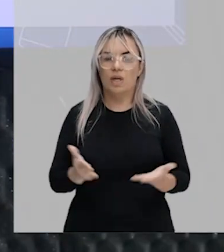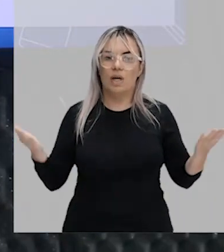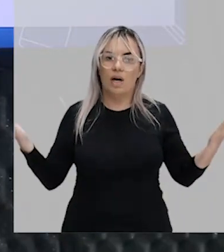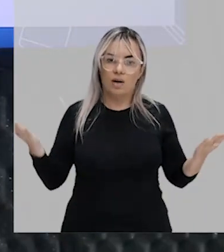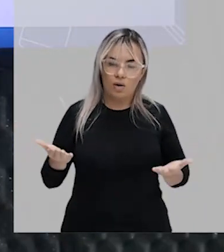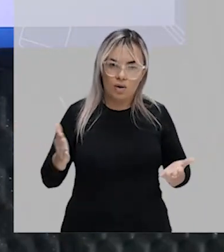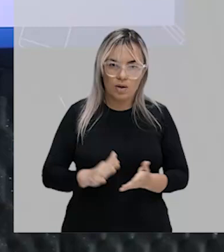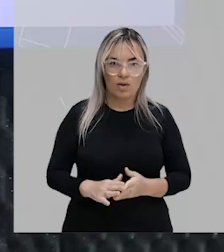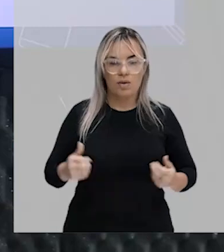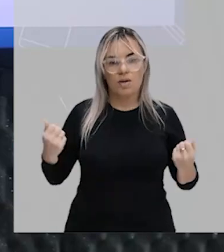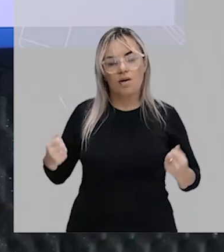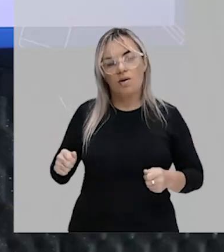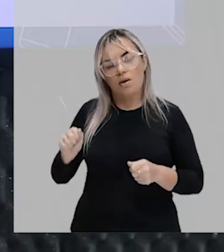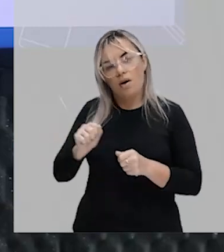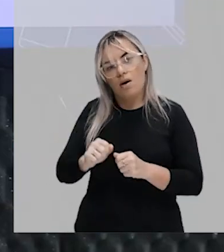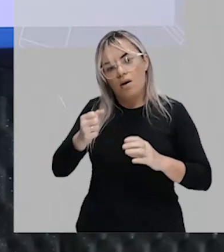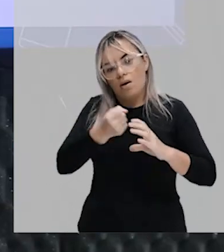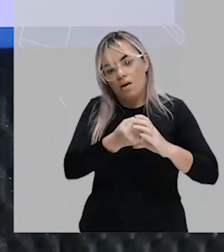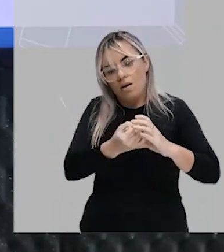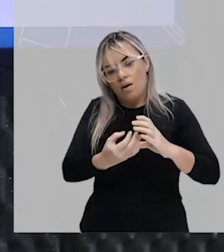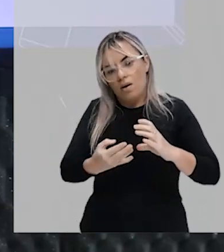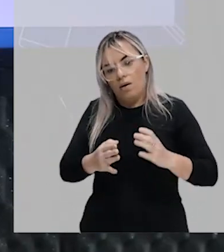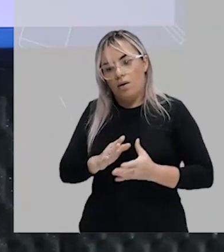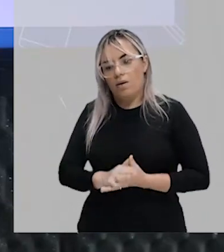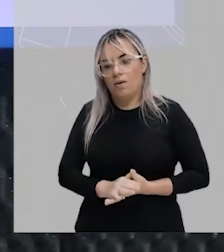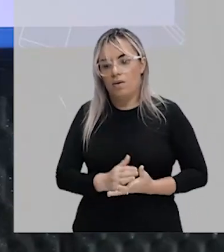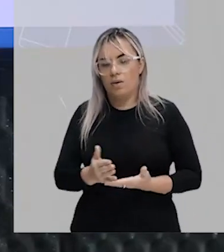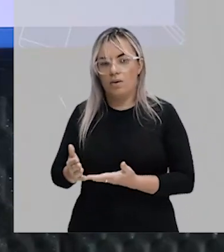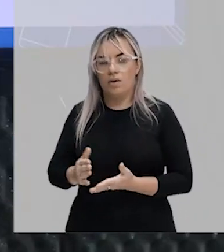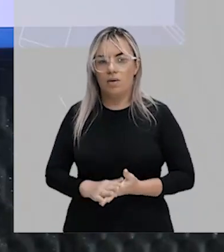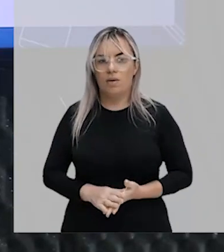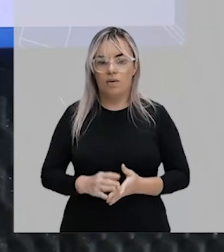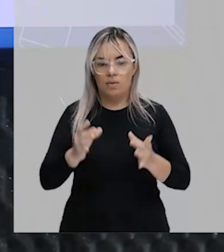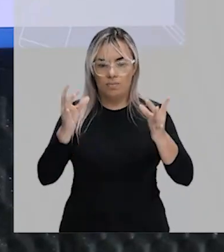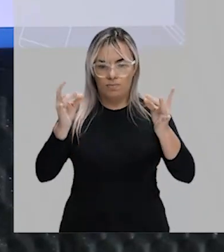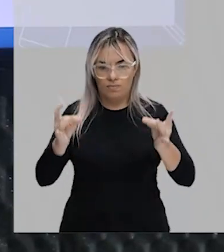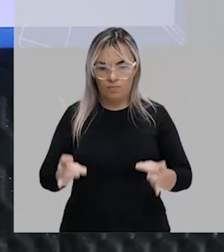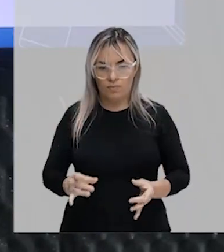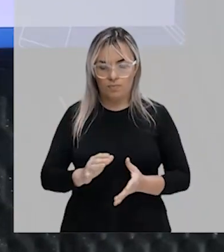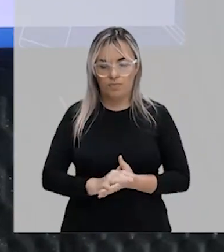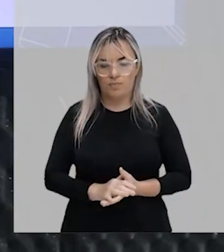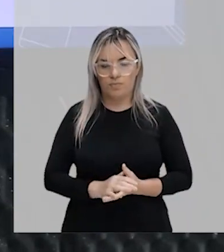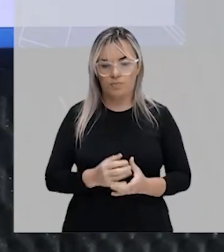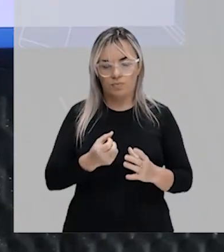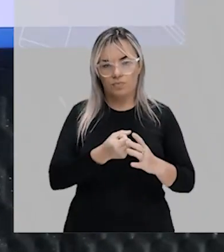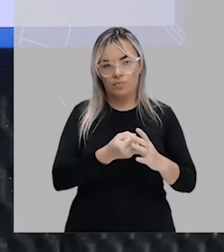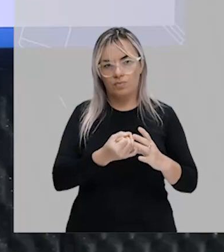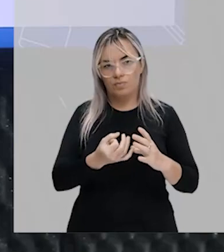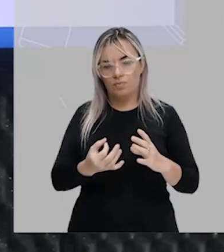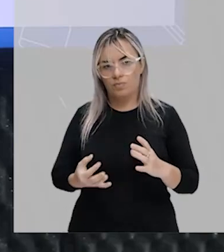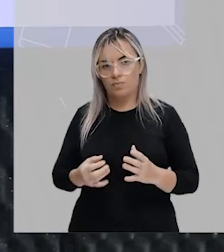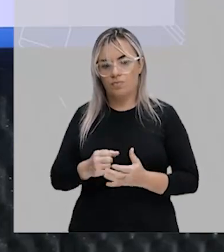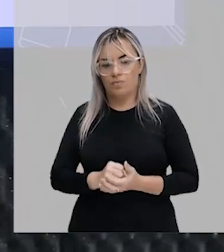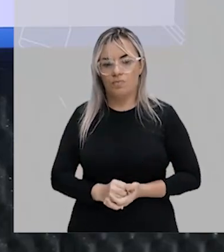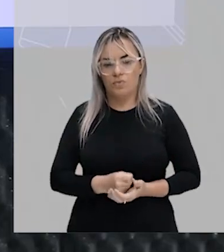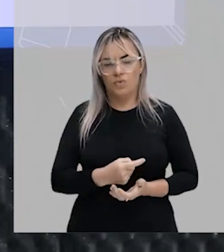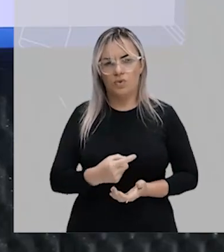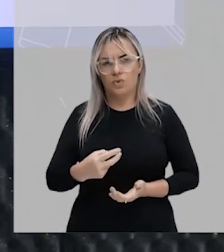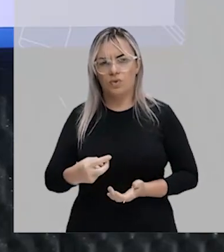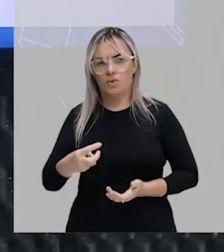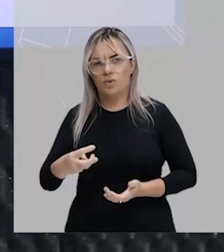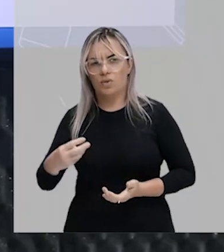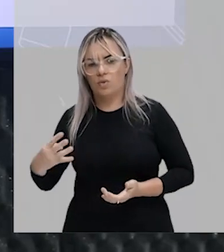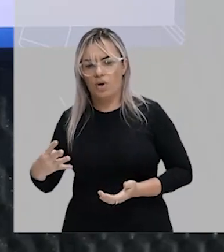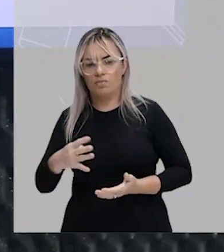agora para o conjunto B. Ah, tá, detalhe. Aqui eu já posso até conferir, tá? Quantos são em A. No caso, 19. Você vai